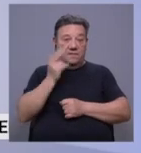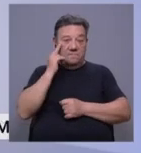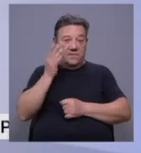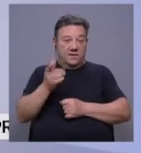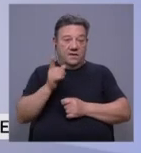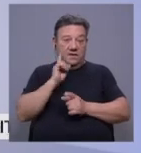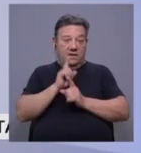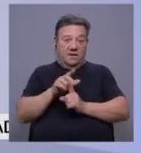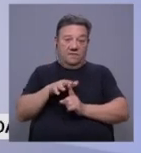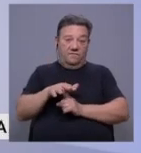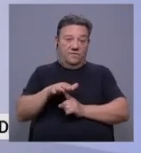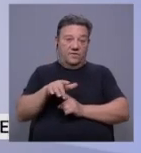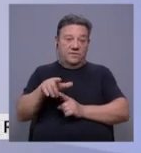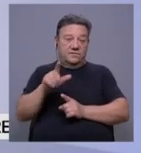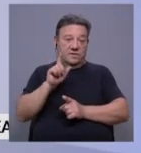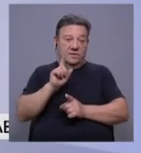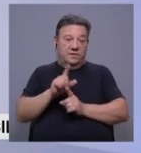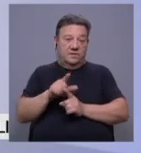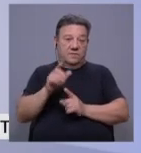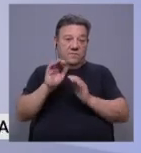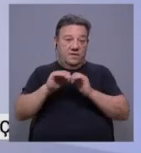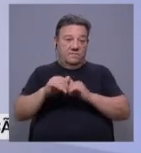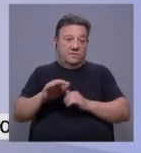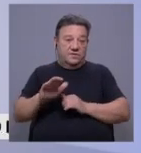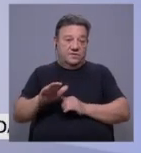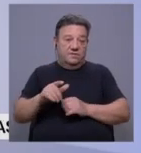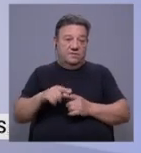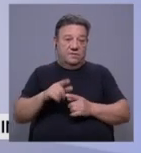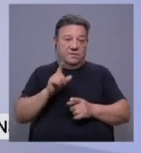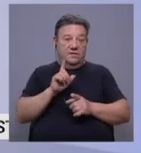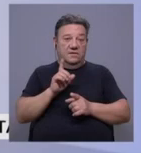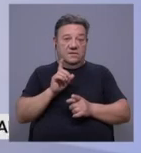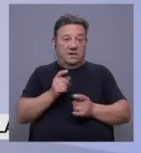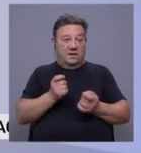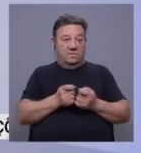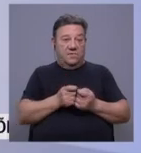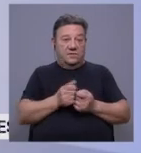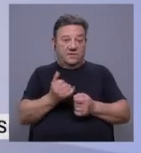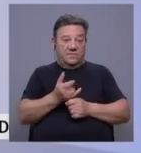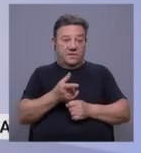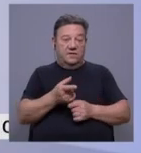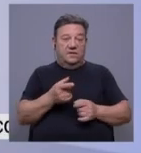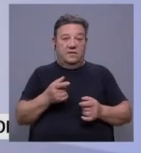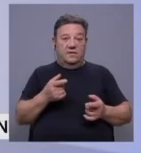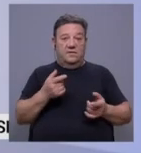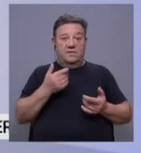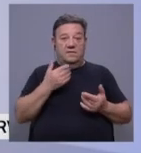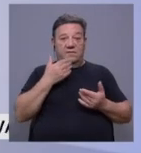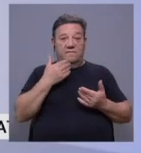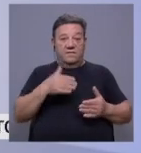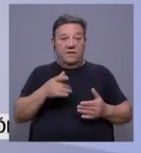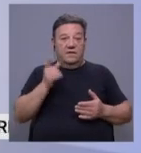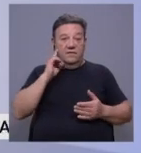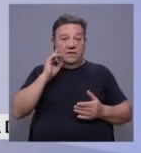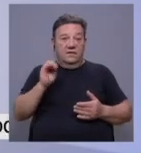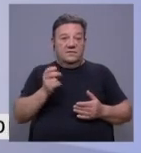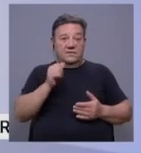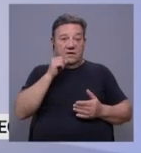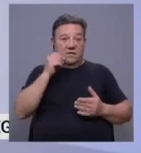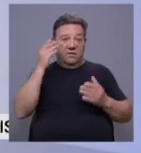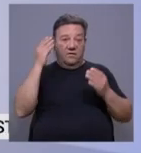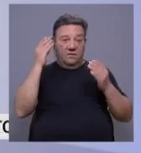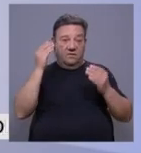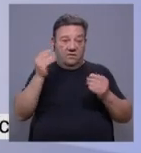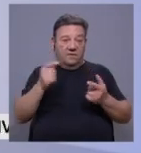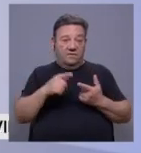Madeira, ainda sob a influência de uma depressão que está próxima deste arquipélago, vamos ter um dia com céu geralmente muito